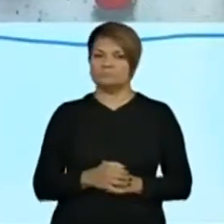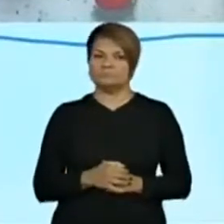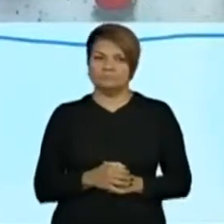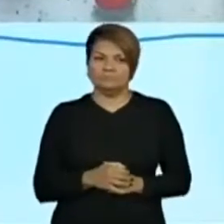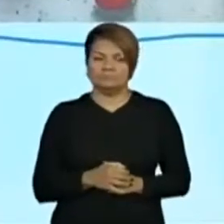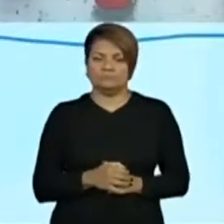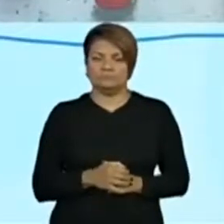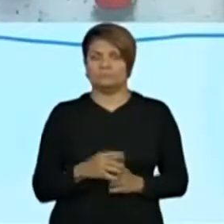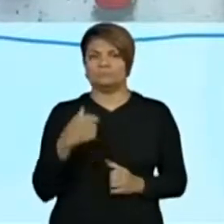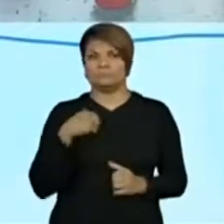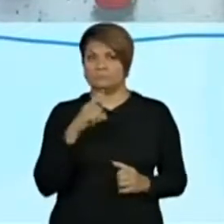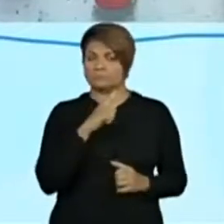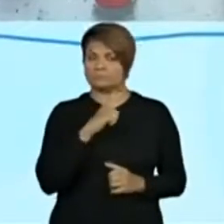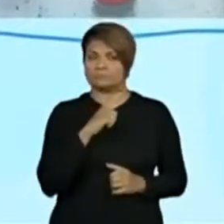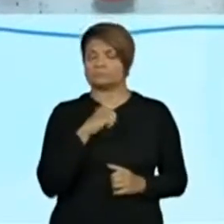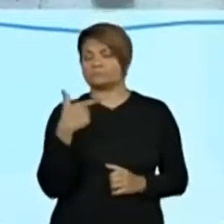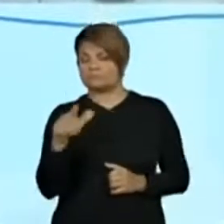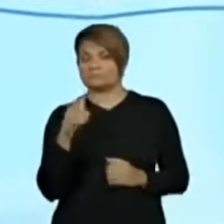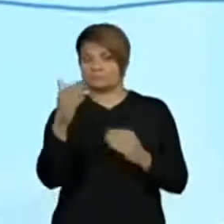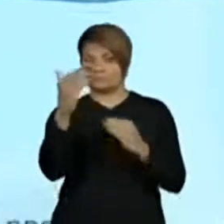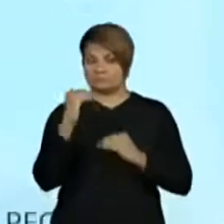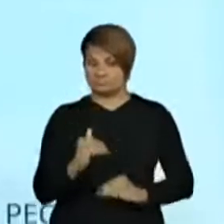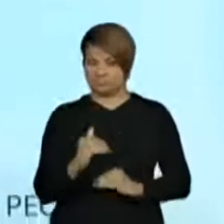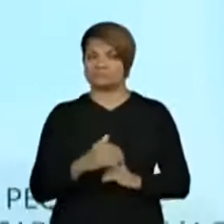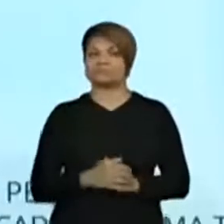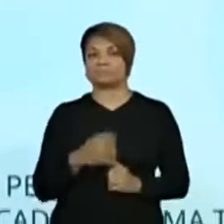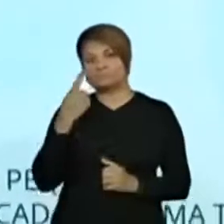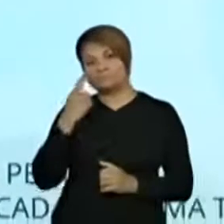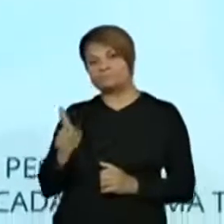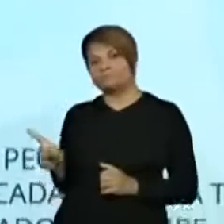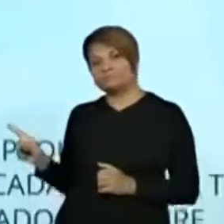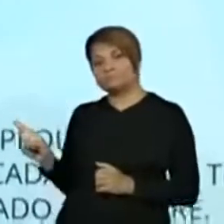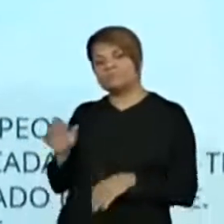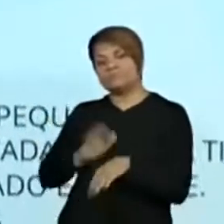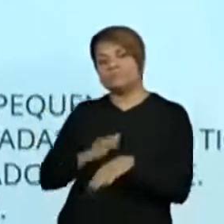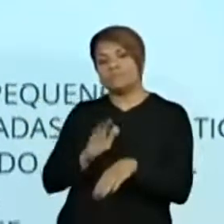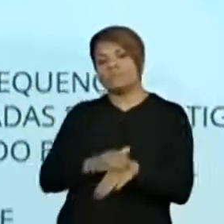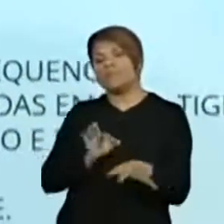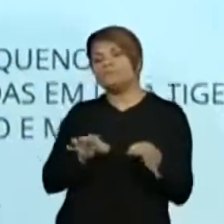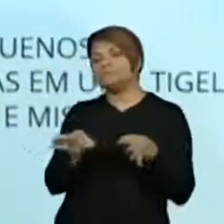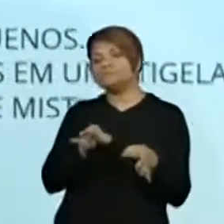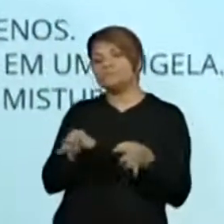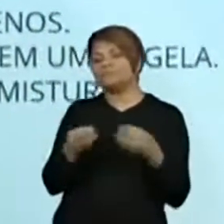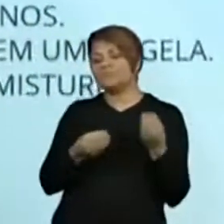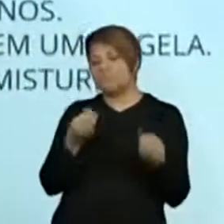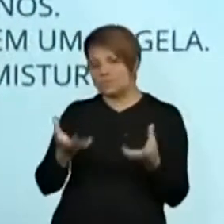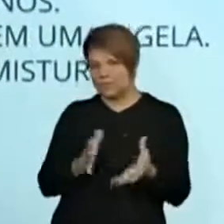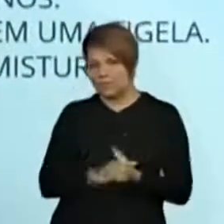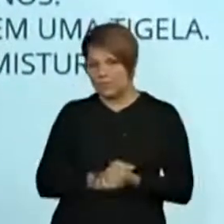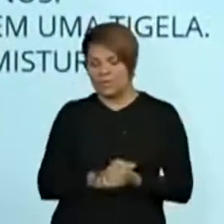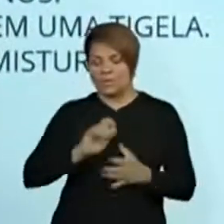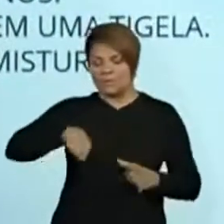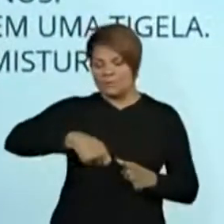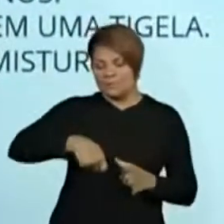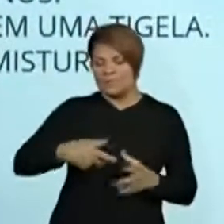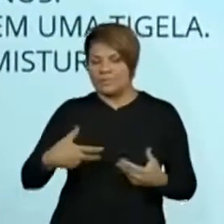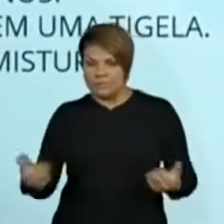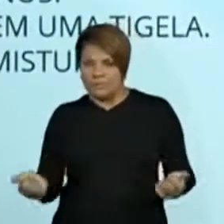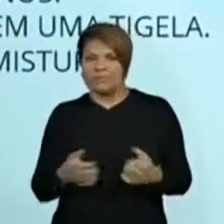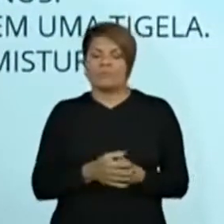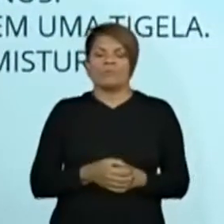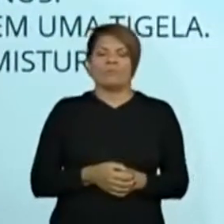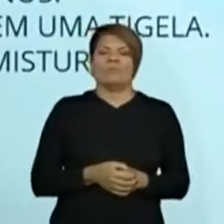a gente tem uma outra parte. Que nesse caso aqui, está modo de preparo. Mas tem como fazer, né?